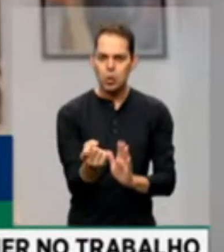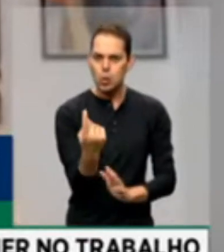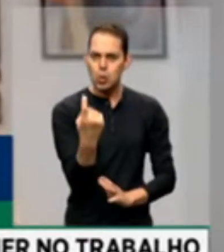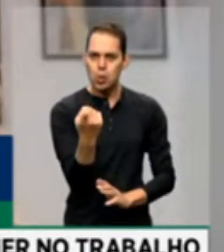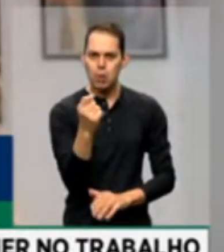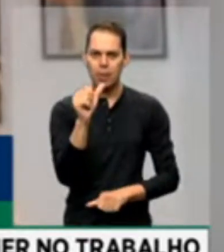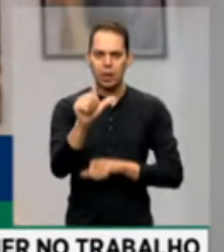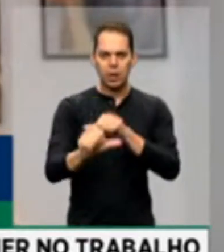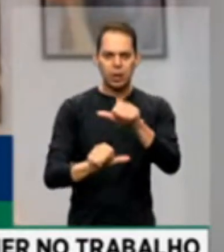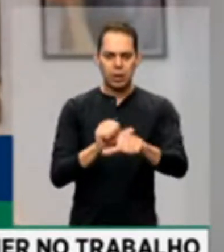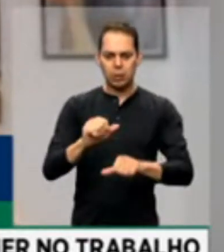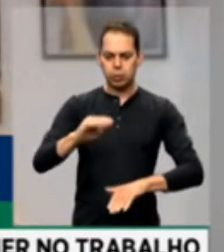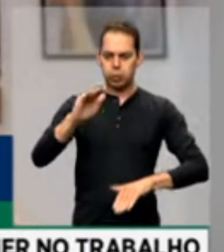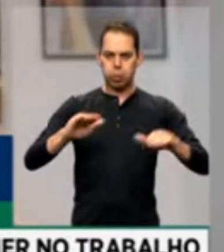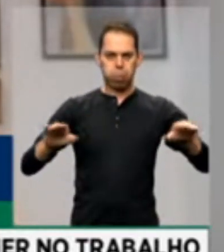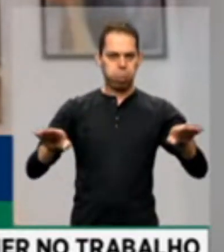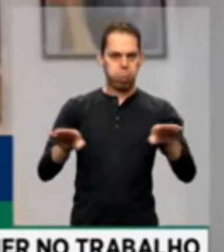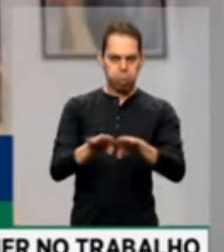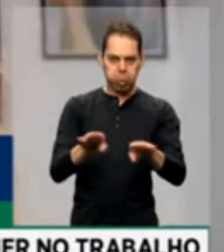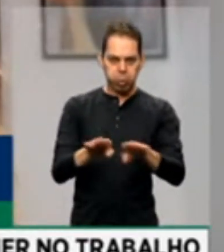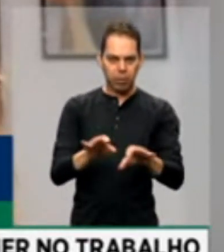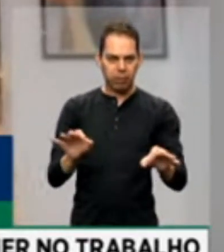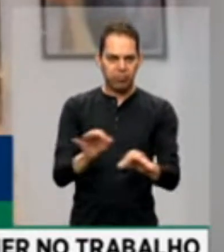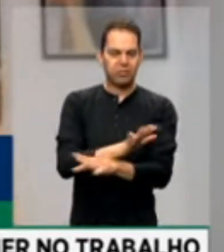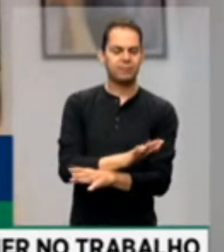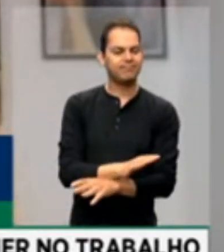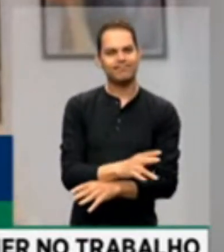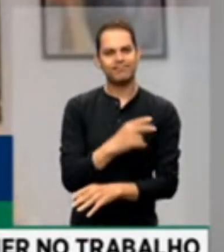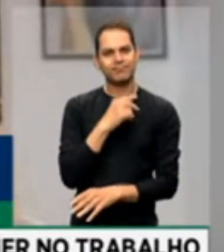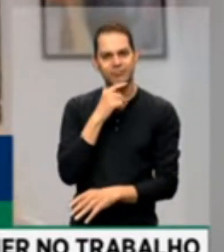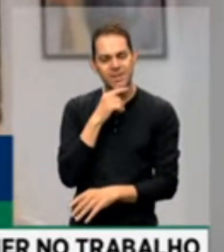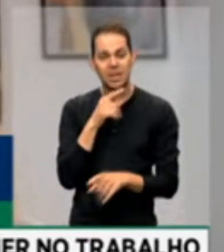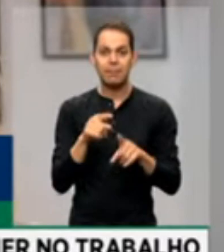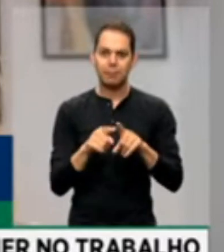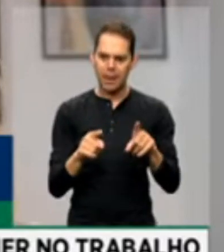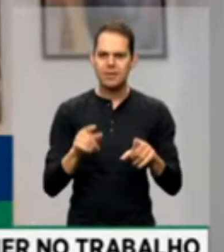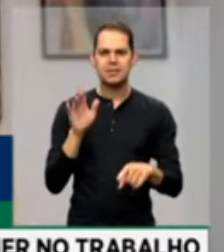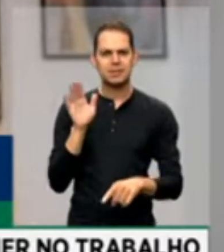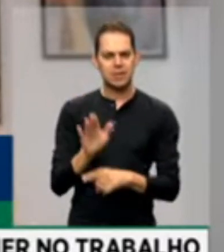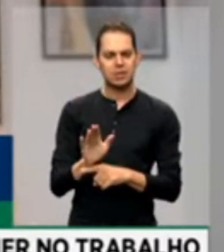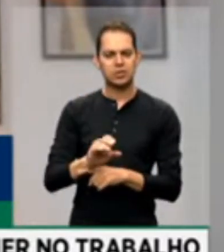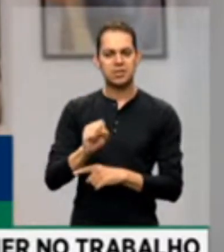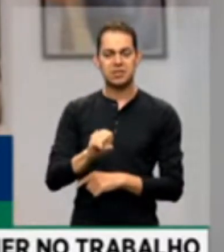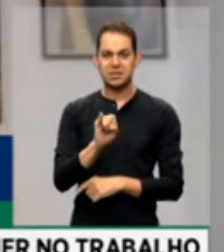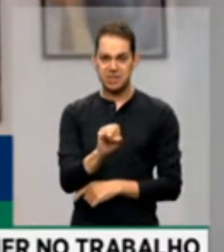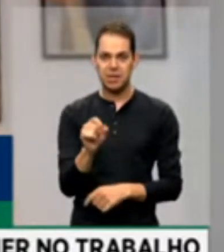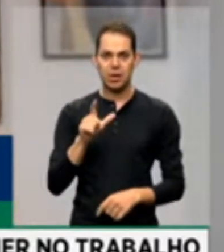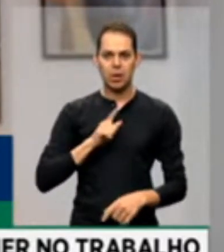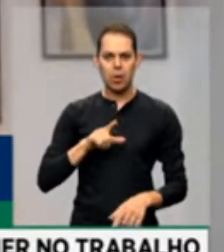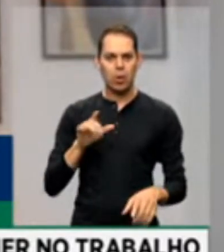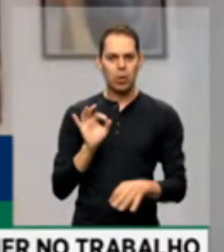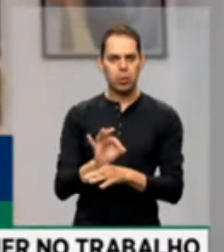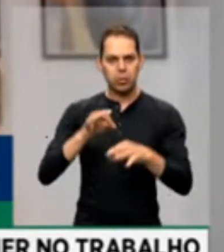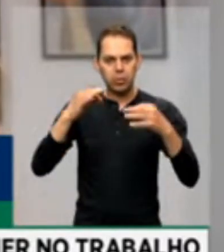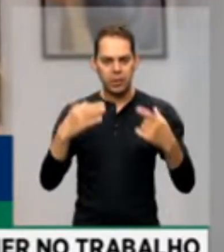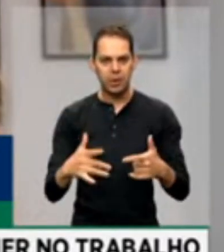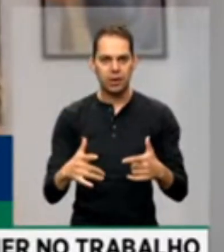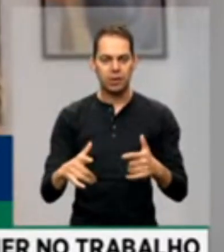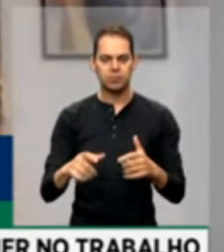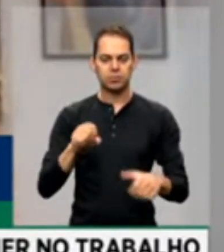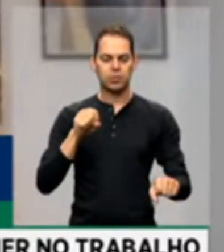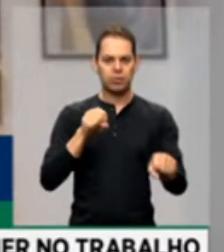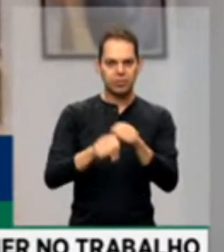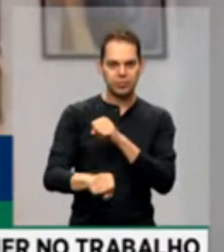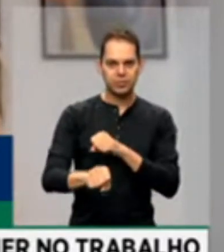desigualdade, exploração, mas contribui muito. Senão, até hoje, os assassinos, por defesa legítima da honra, estariam